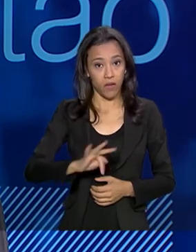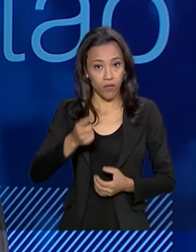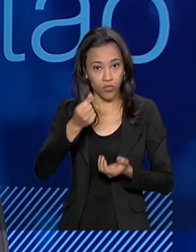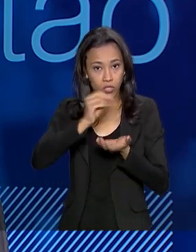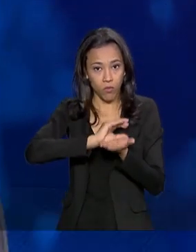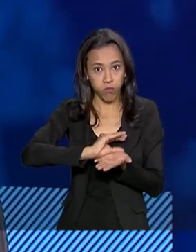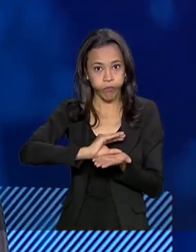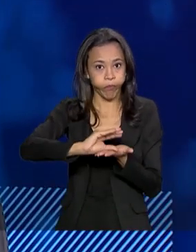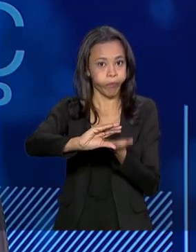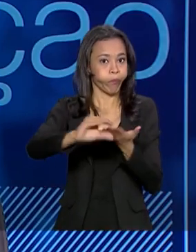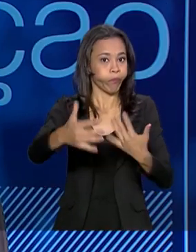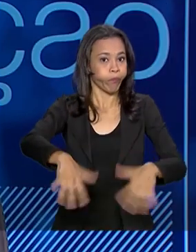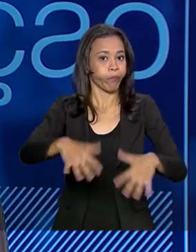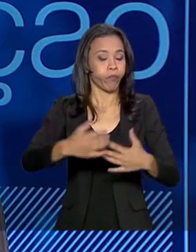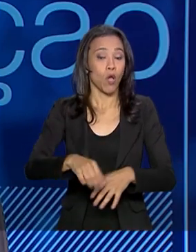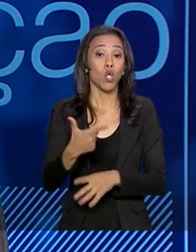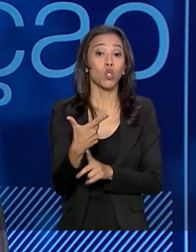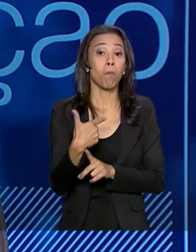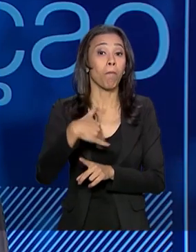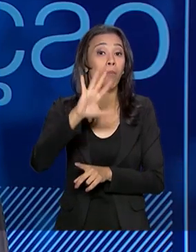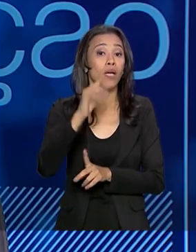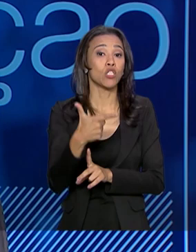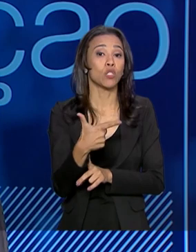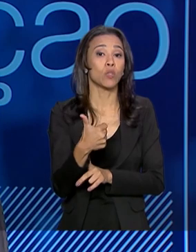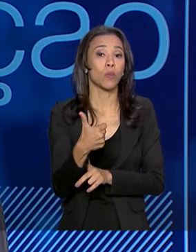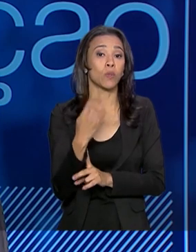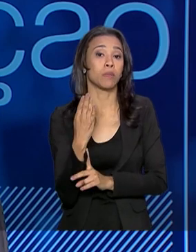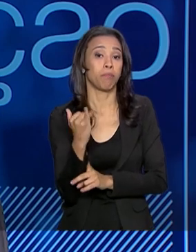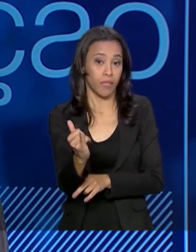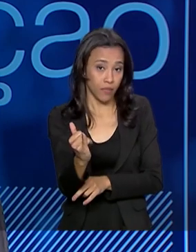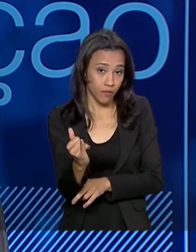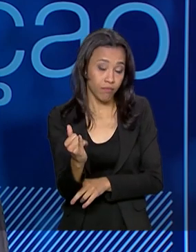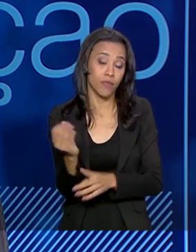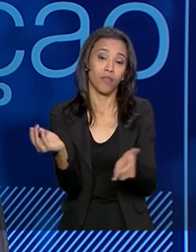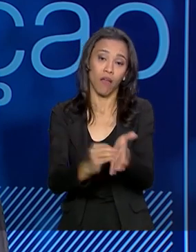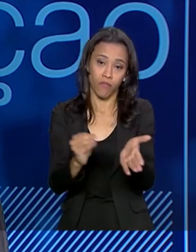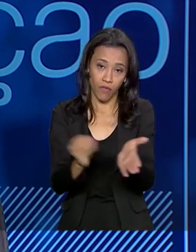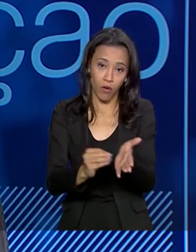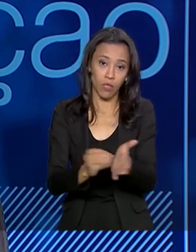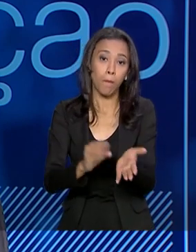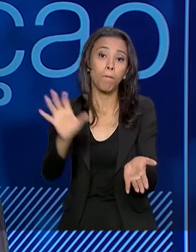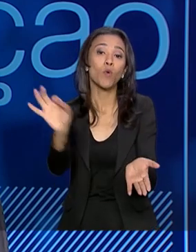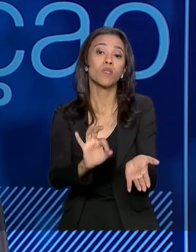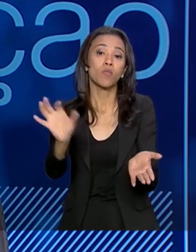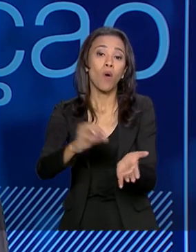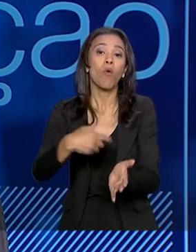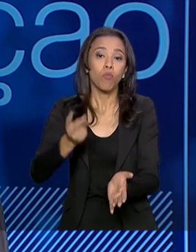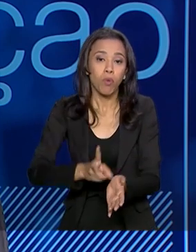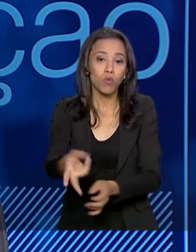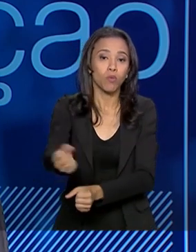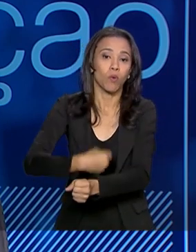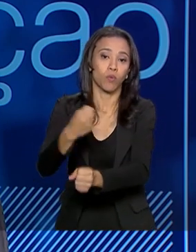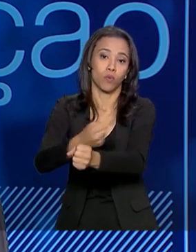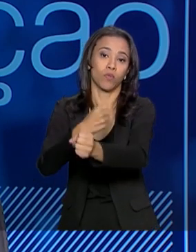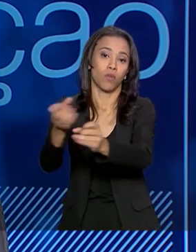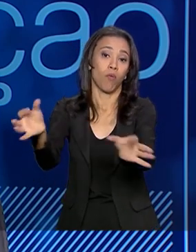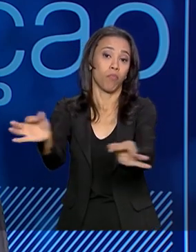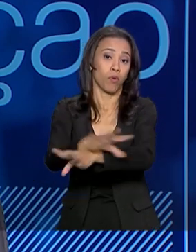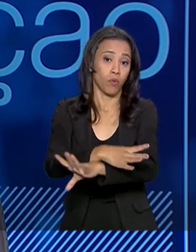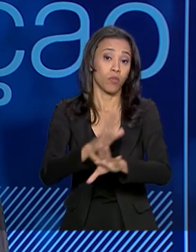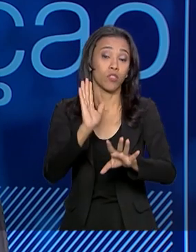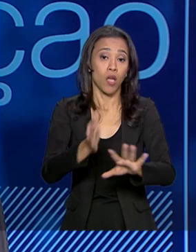empreendimento, foram mais de 12 bilhões de reais, ainda falta um percentual a ser executado, mas o grande desafio disso é obra